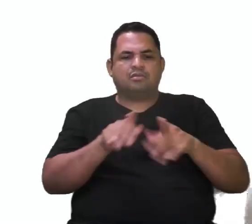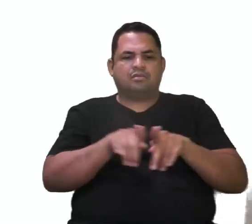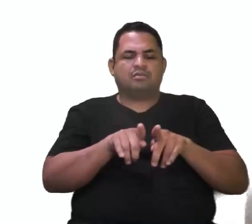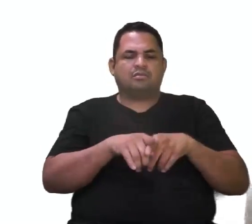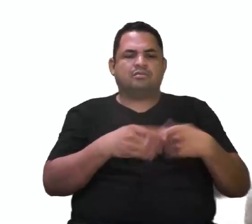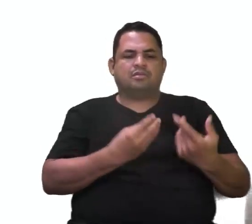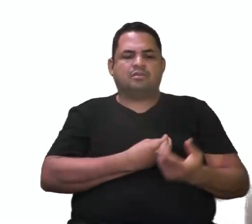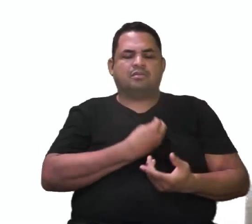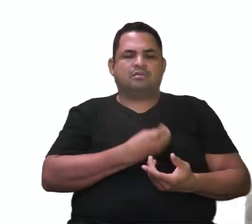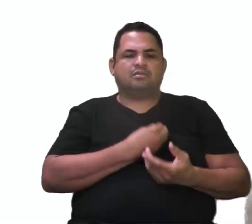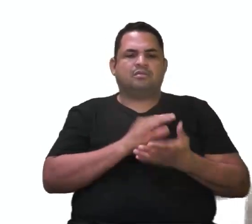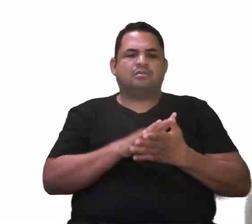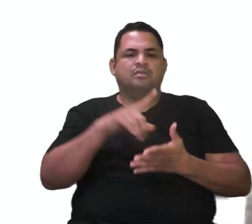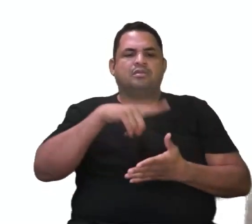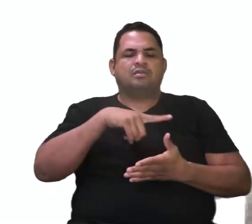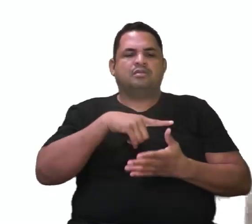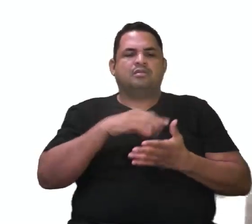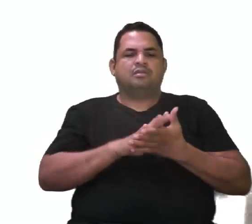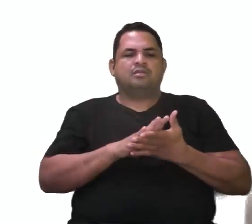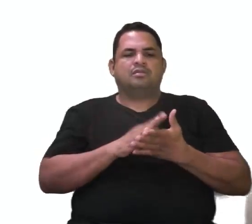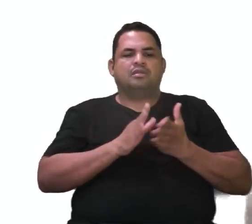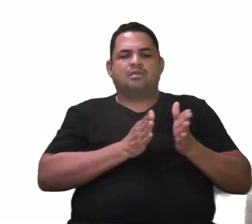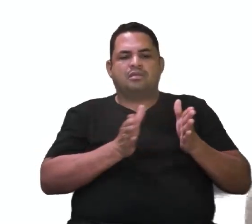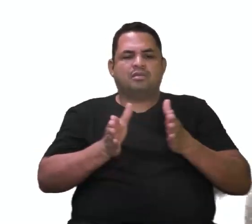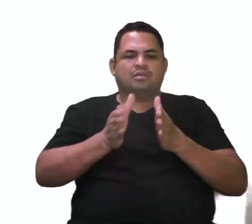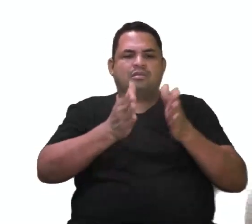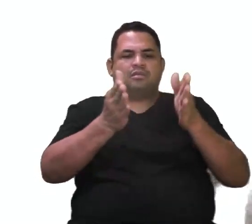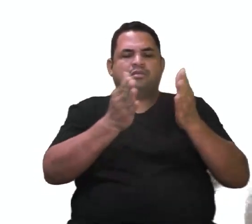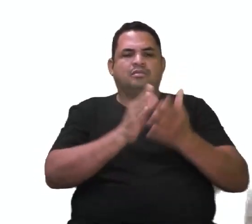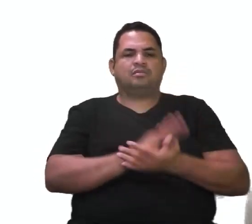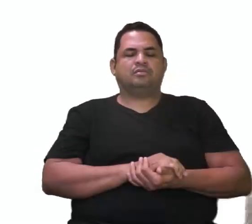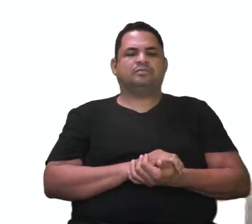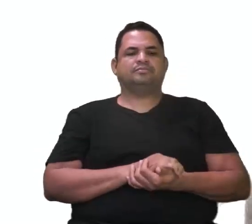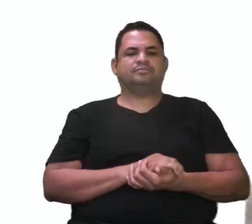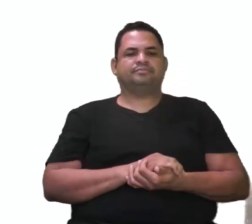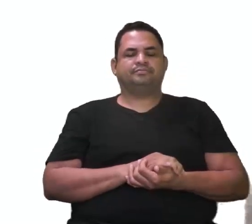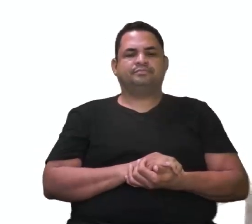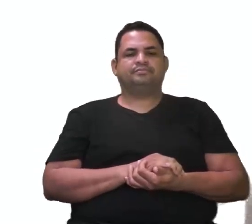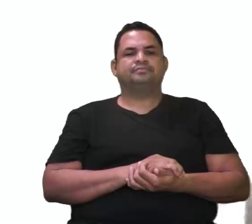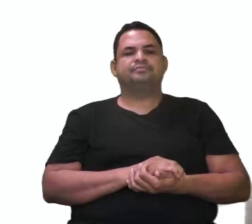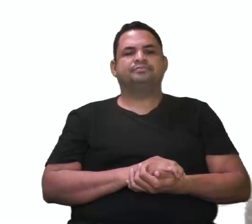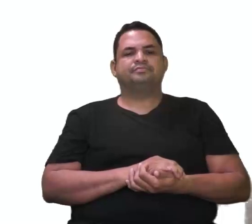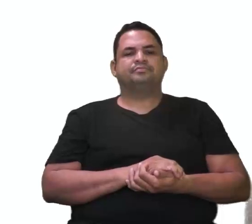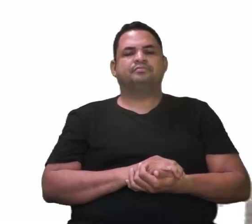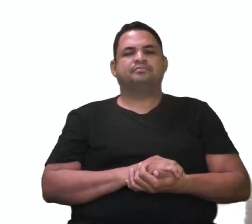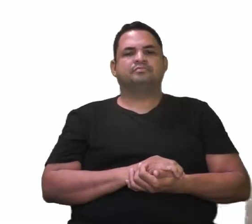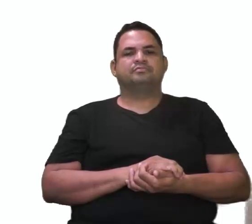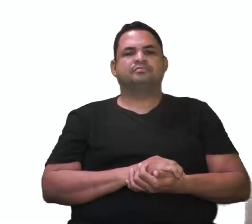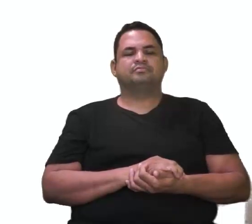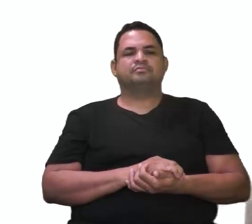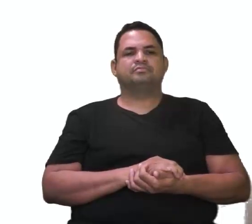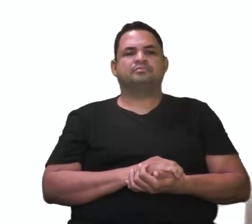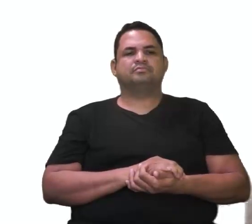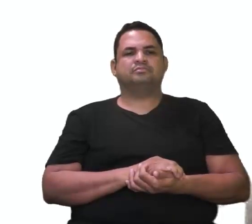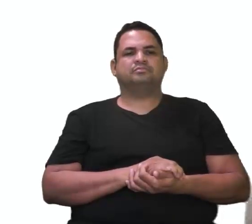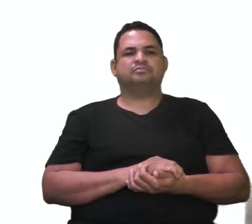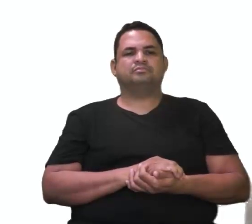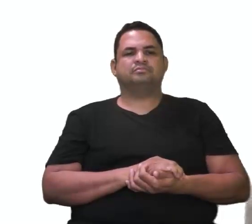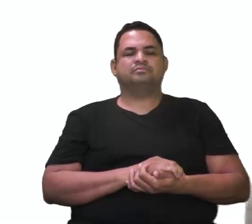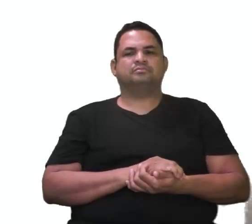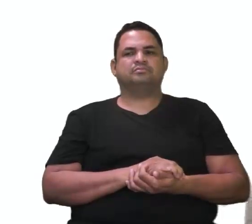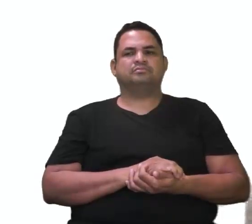organismos que vão estar presentes na água doce, dos nossos exuberantes rios. Tá bom? Então, olha lá.